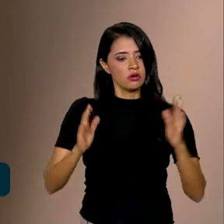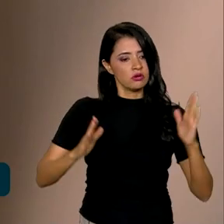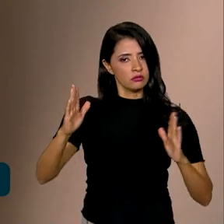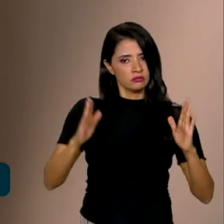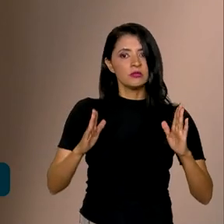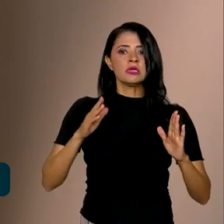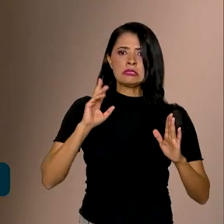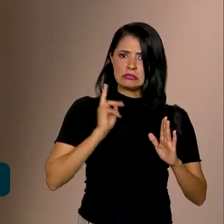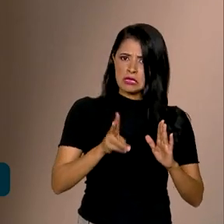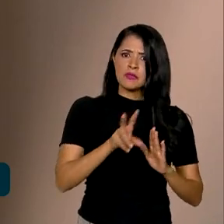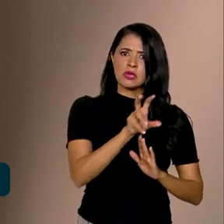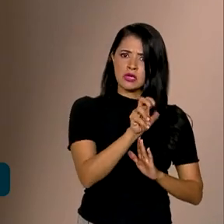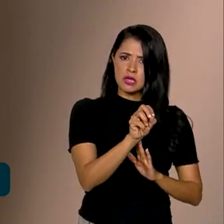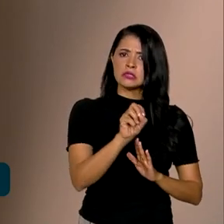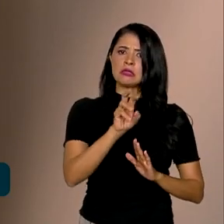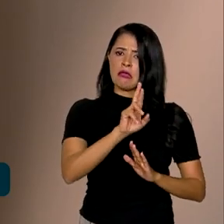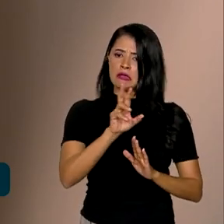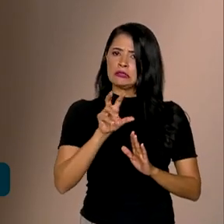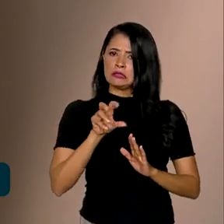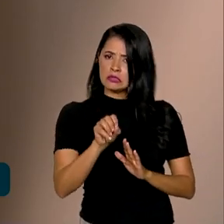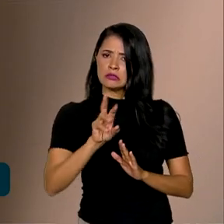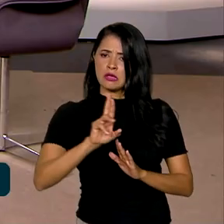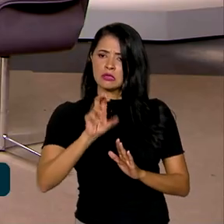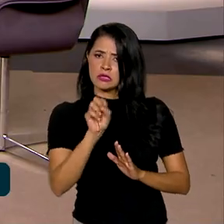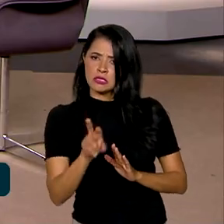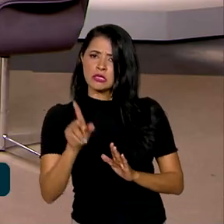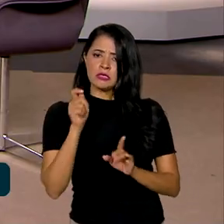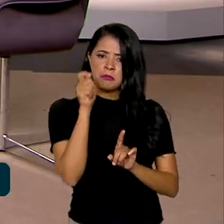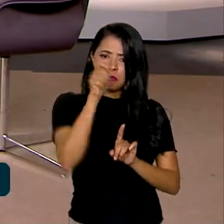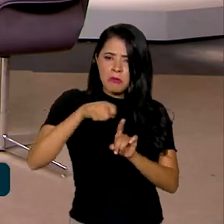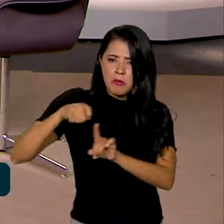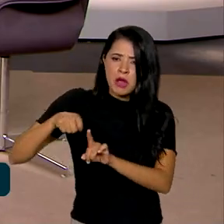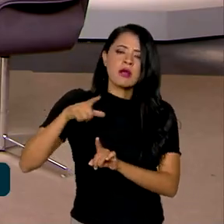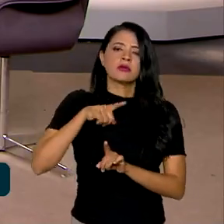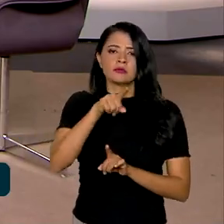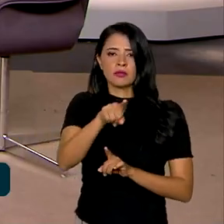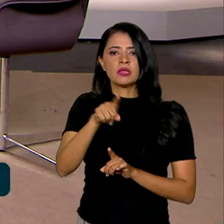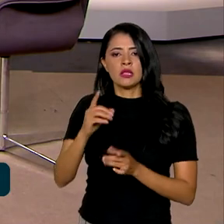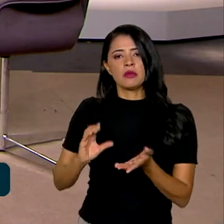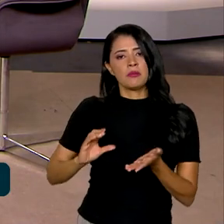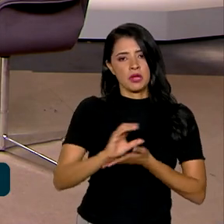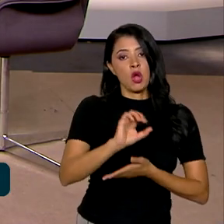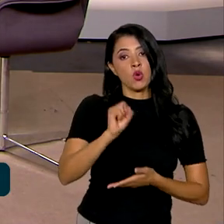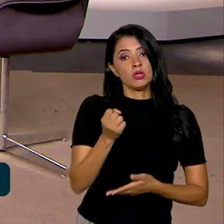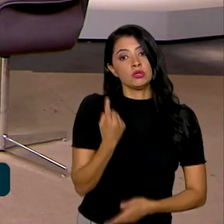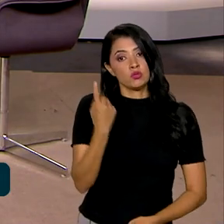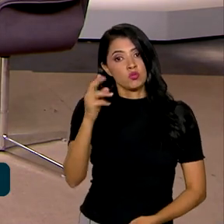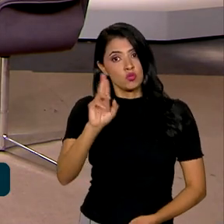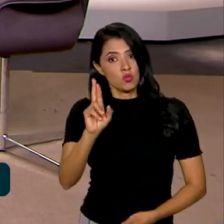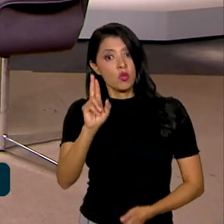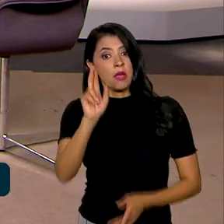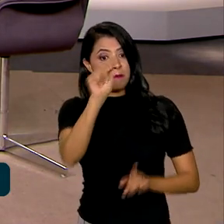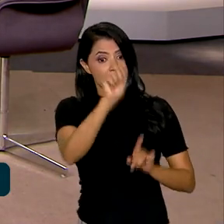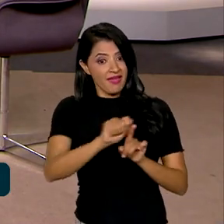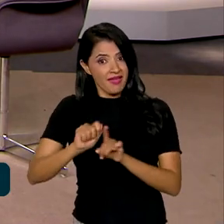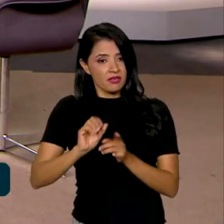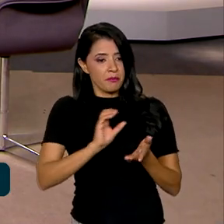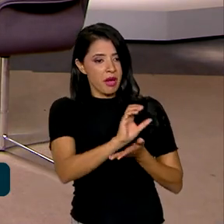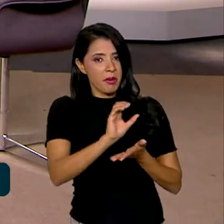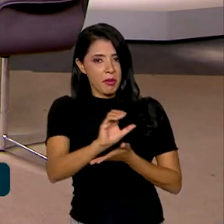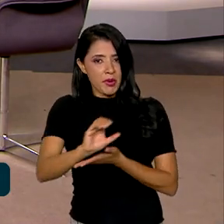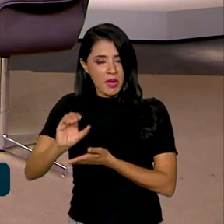a partir dos 18 anos, durante 5 anos, você vai ter que aplicar 81 reais por mês. Então, você faz aquela aplicação